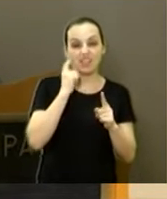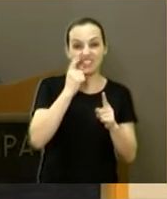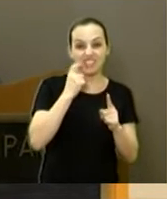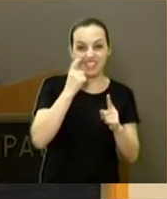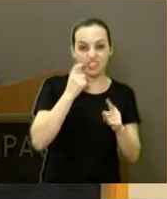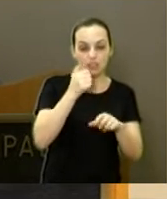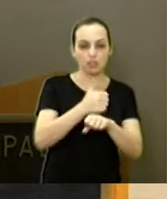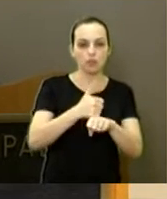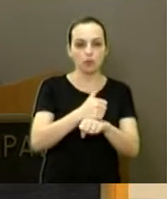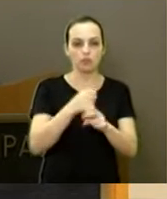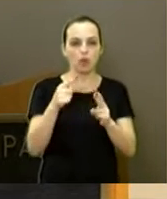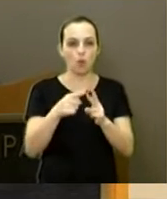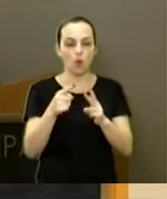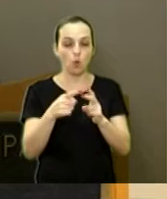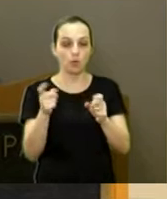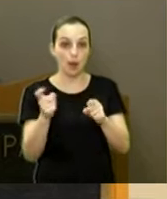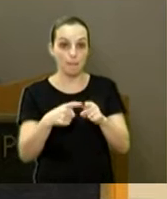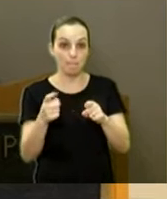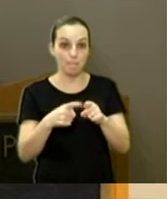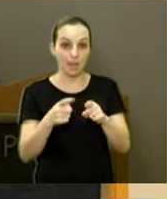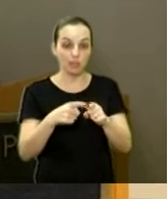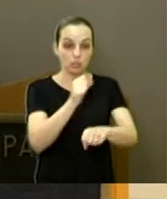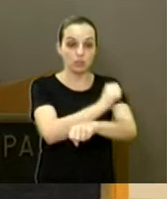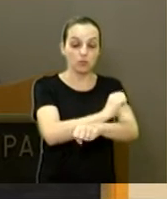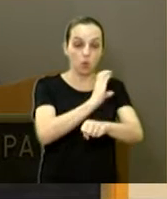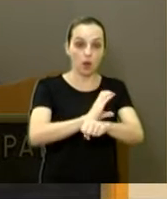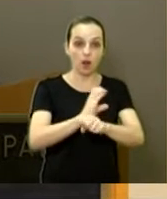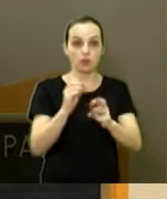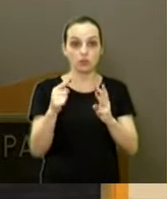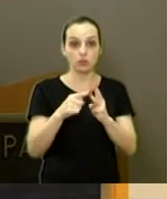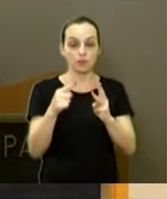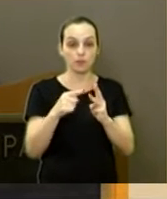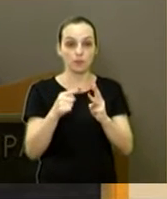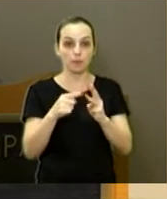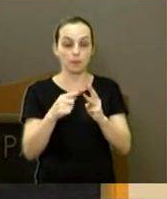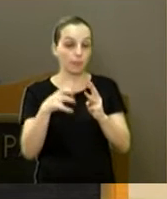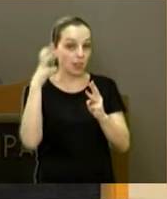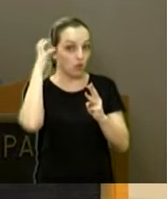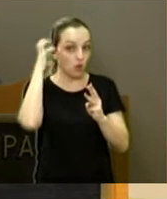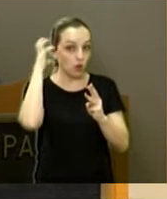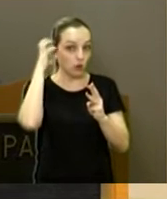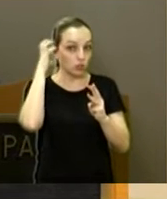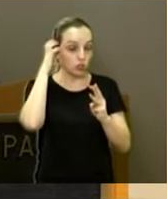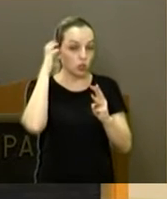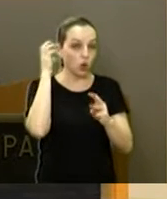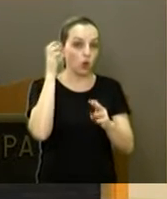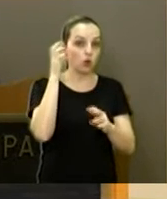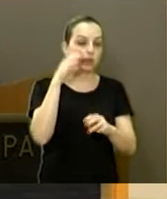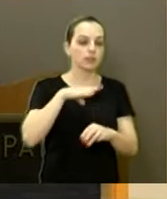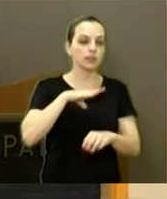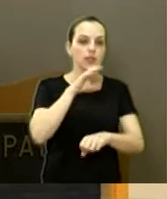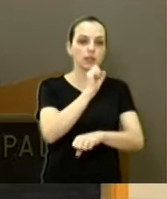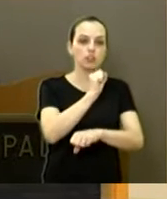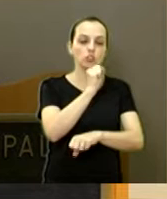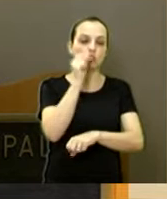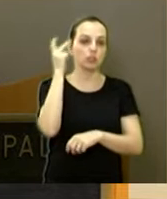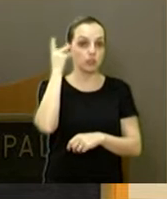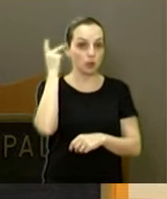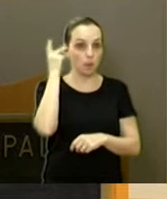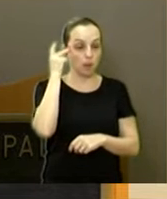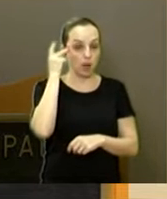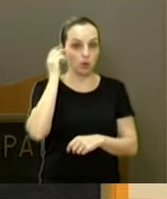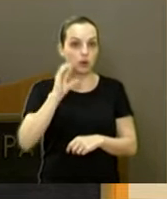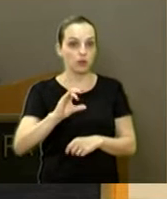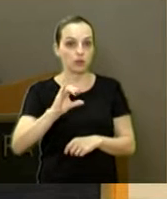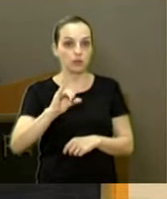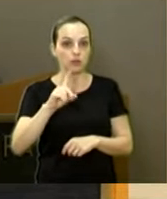uma pediatra aqui em São Carlos, e uma fono de óleo de São Paulo. Cidália é uma pessoa